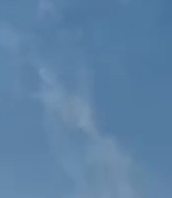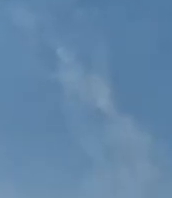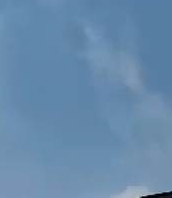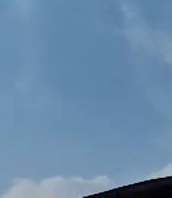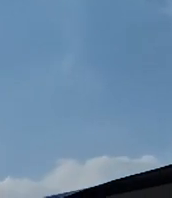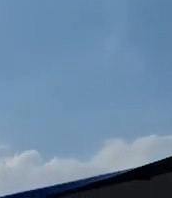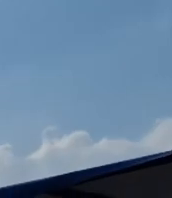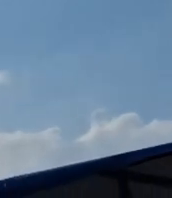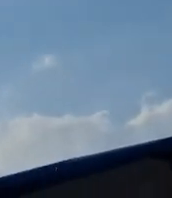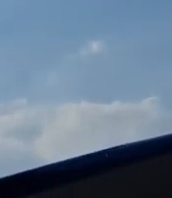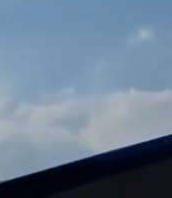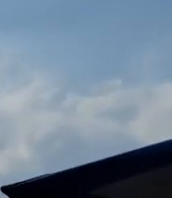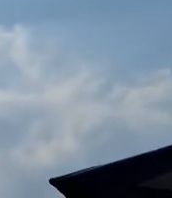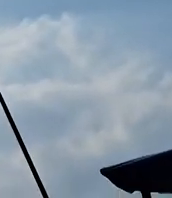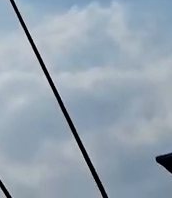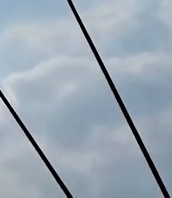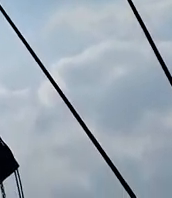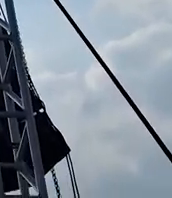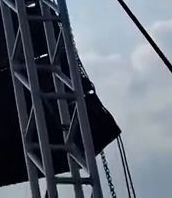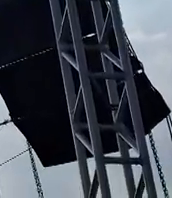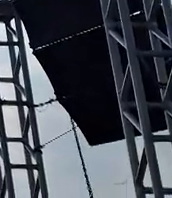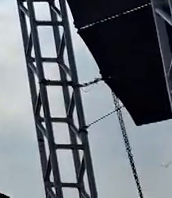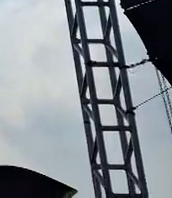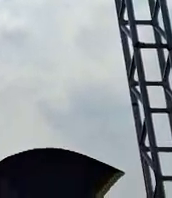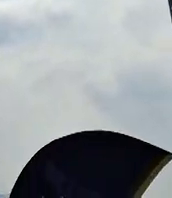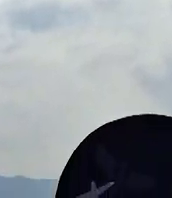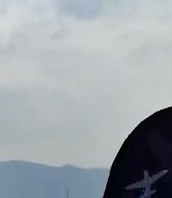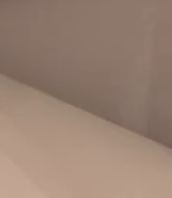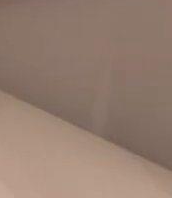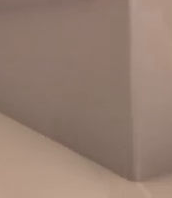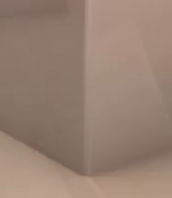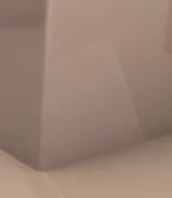o Dia do Aviador. O Bom Dia Alerj começa agora.